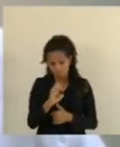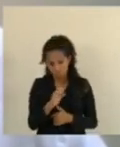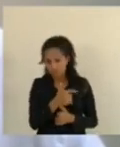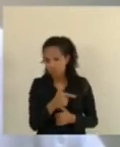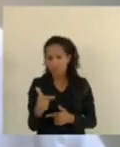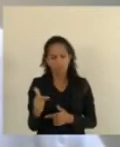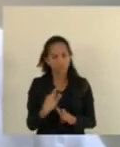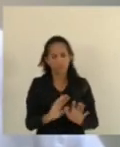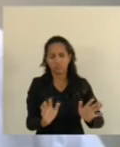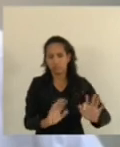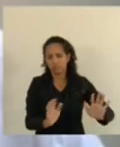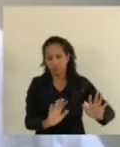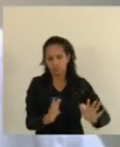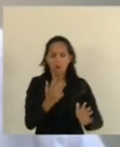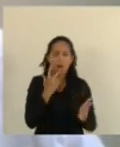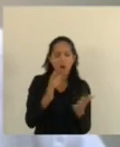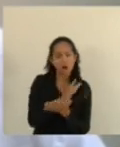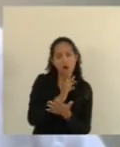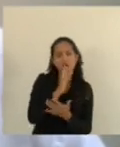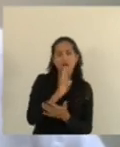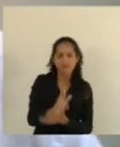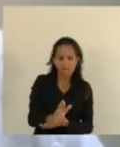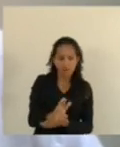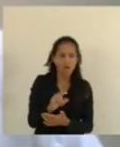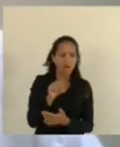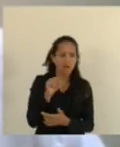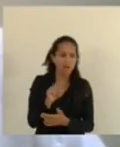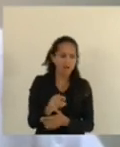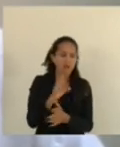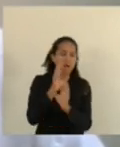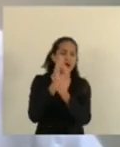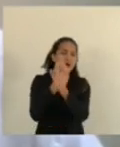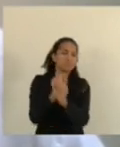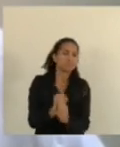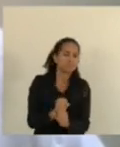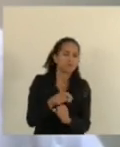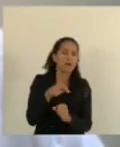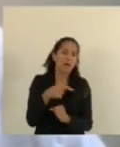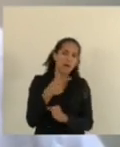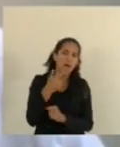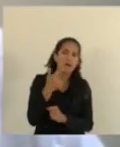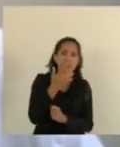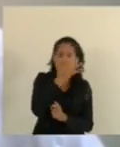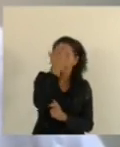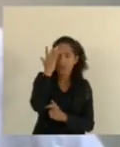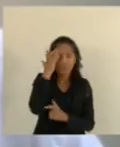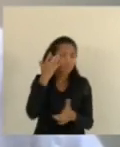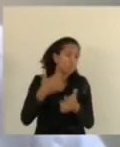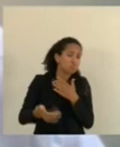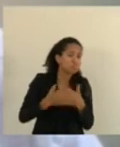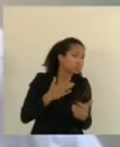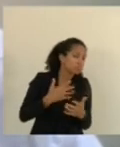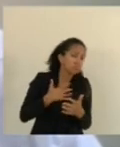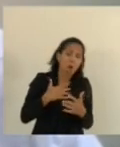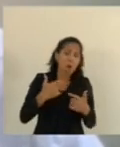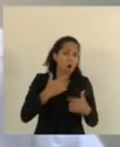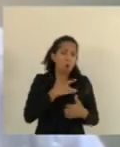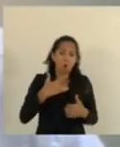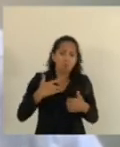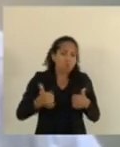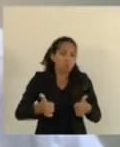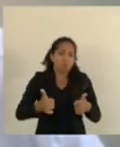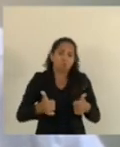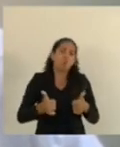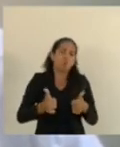resultados que se falam de tratamento precoce é o percentual que iria ficar bom, independente de tomar remédio ou não. Muito pelo contrário,